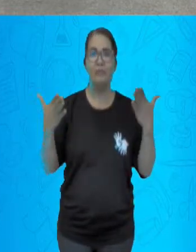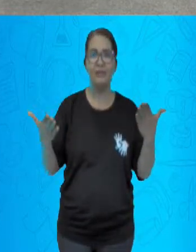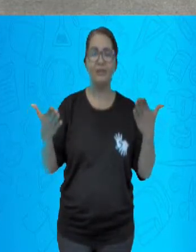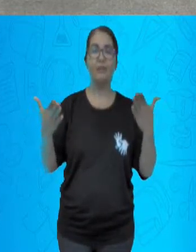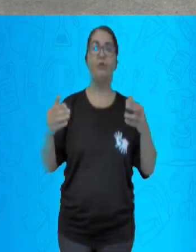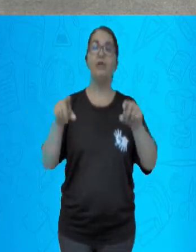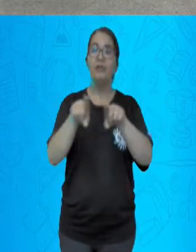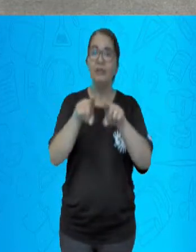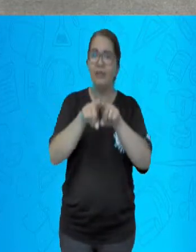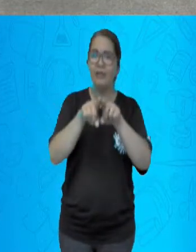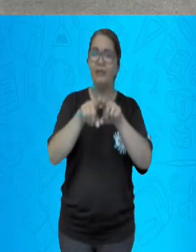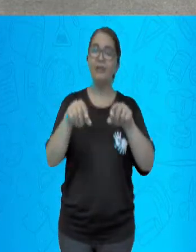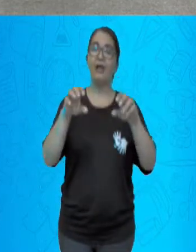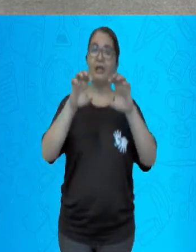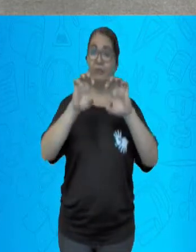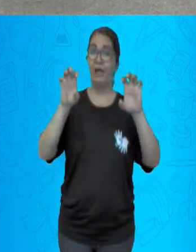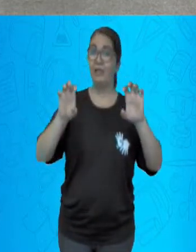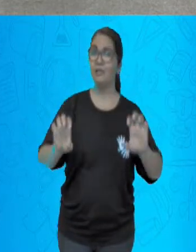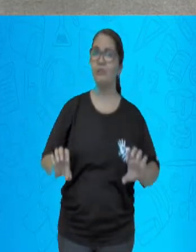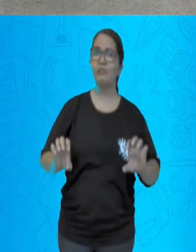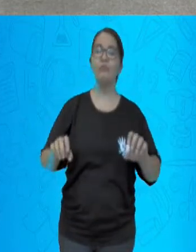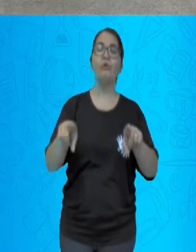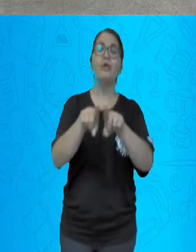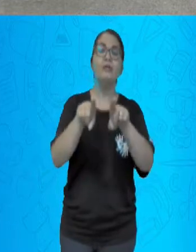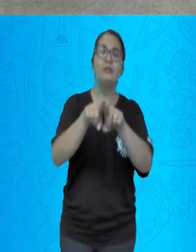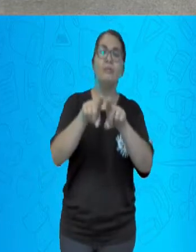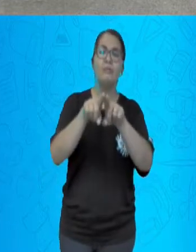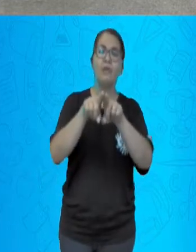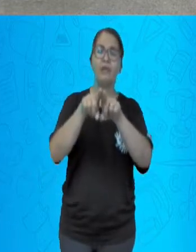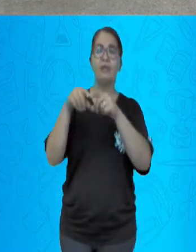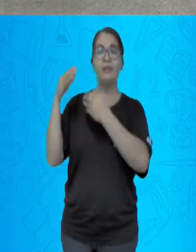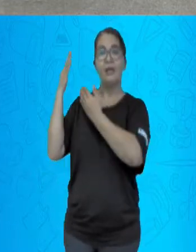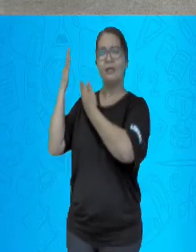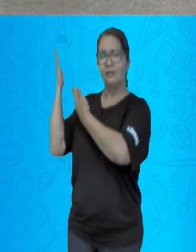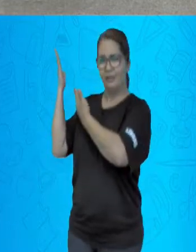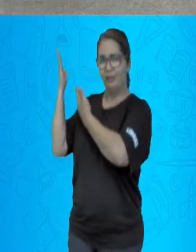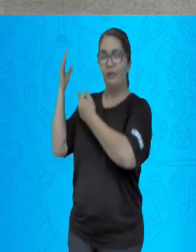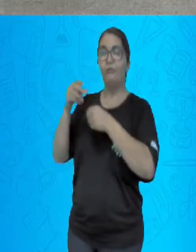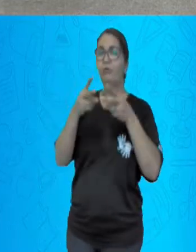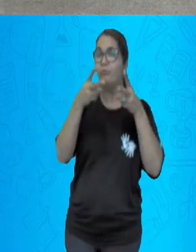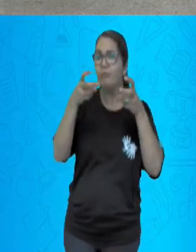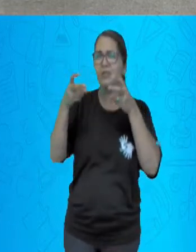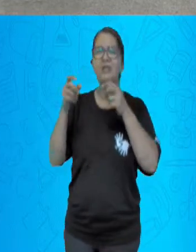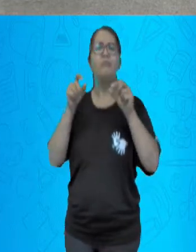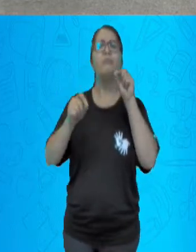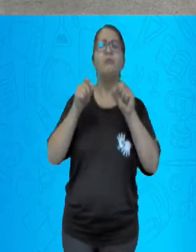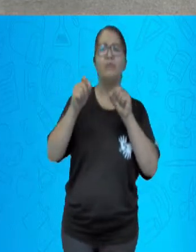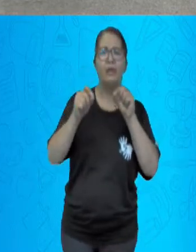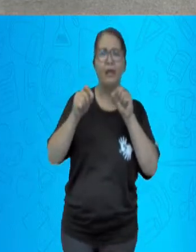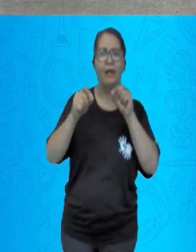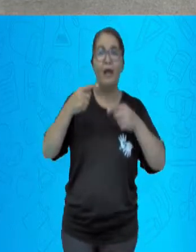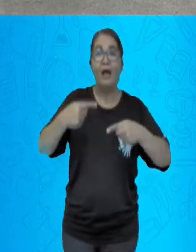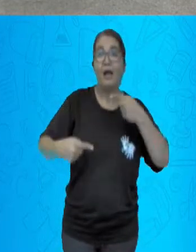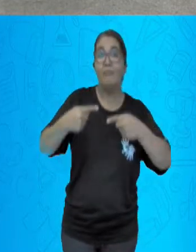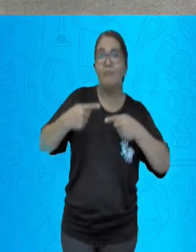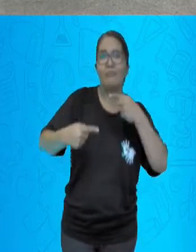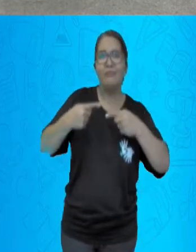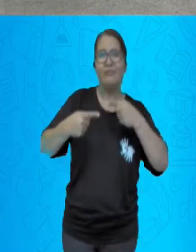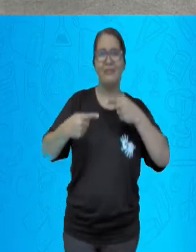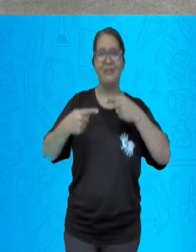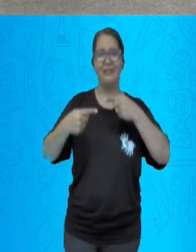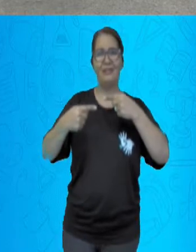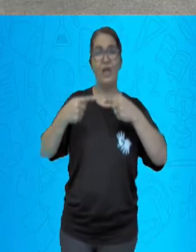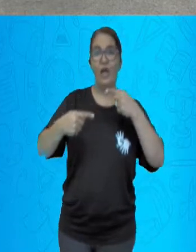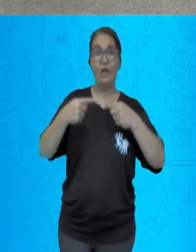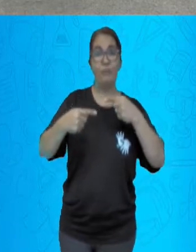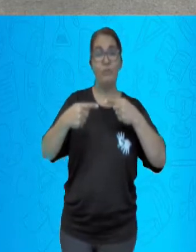que citamos neste slide. Durante esse período imperial, a política era centralizada no gabinete